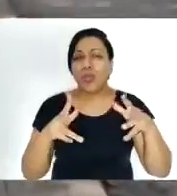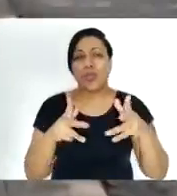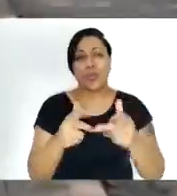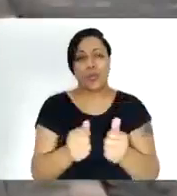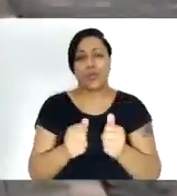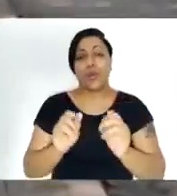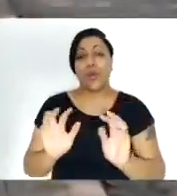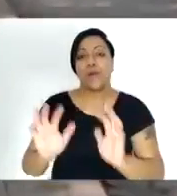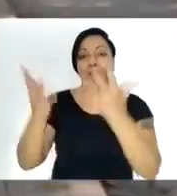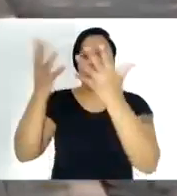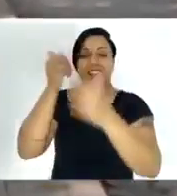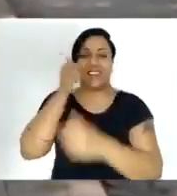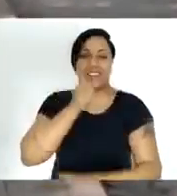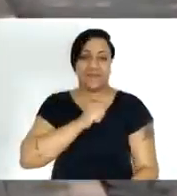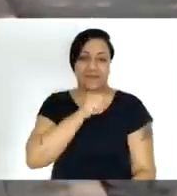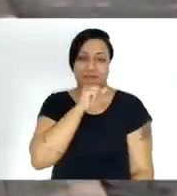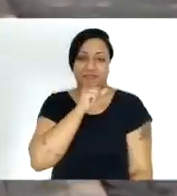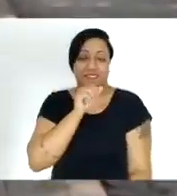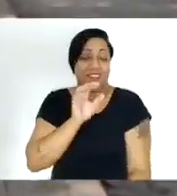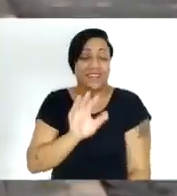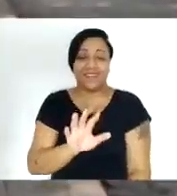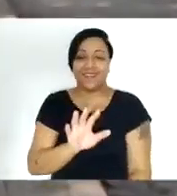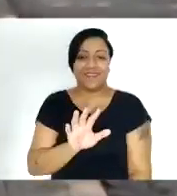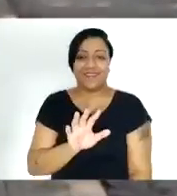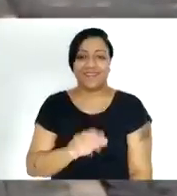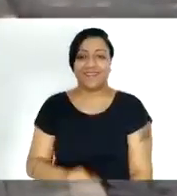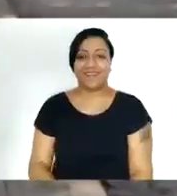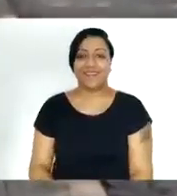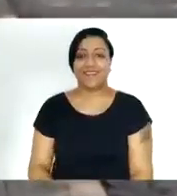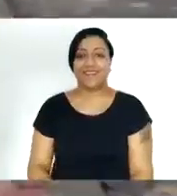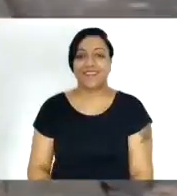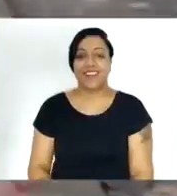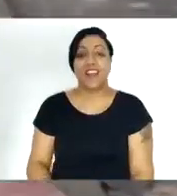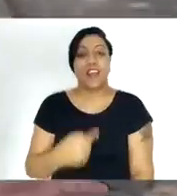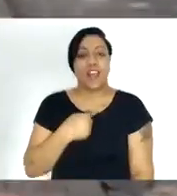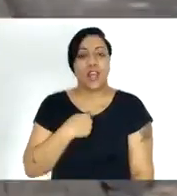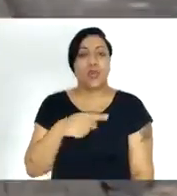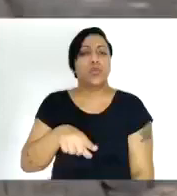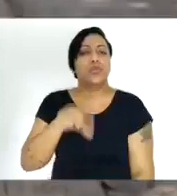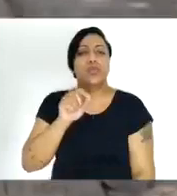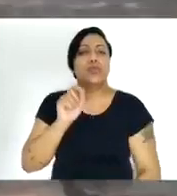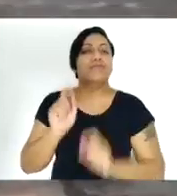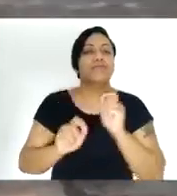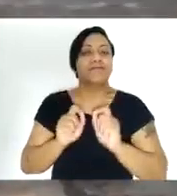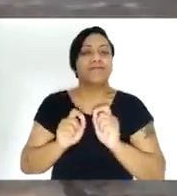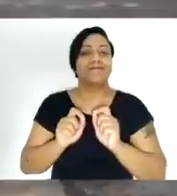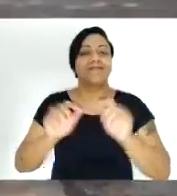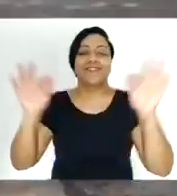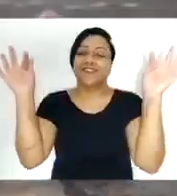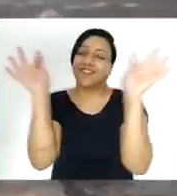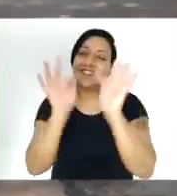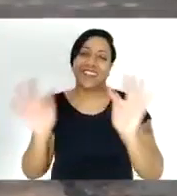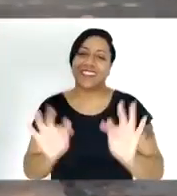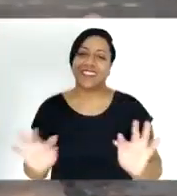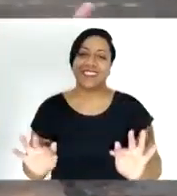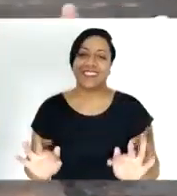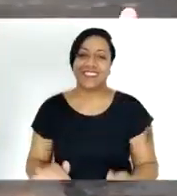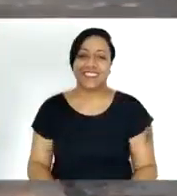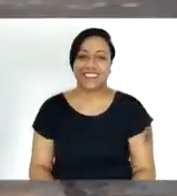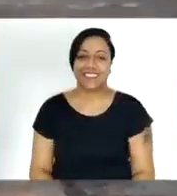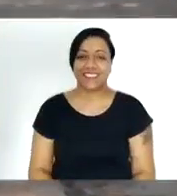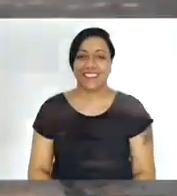Meus, meus gostos, tá bom? Para ela. E é isso. Eu te sinto